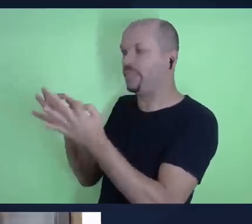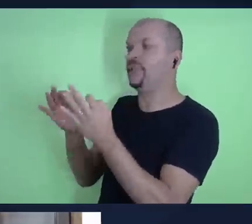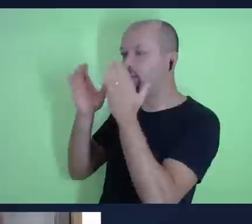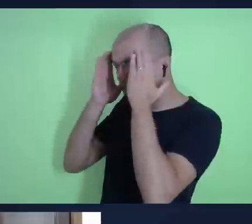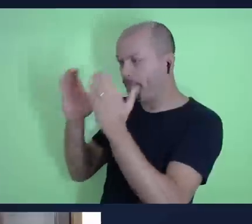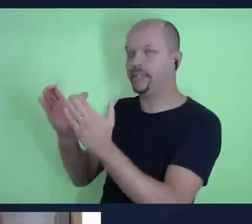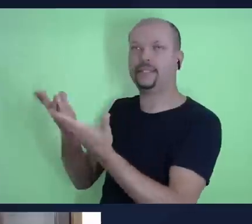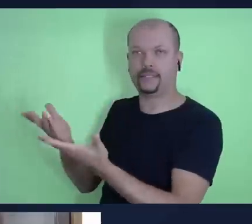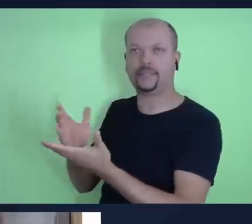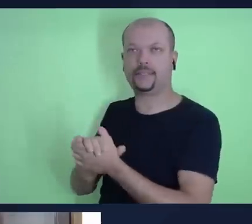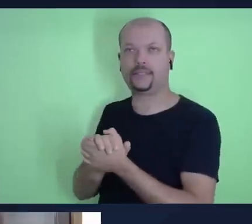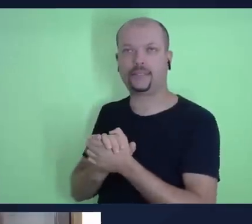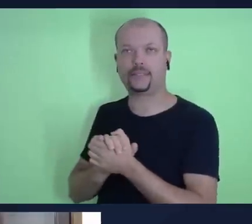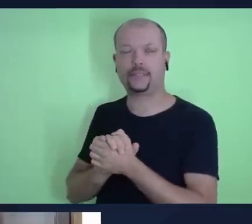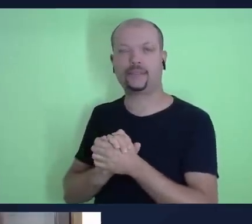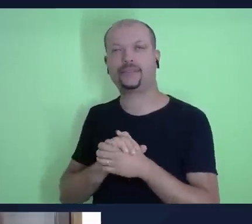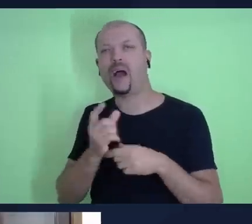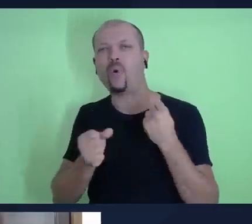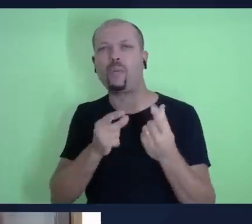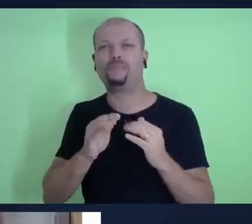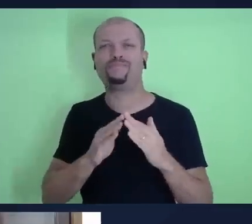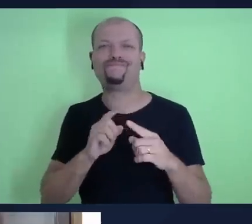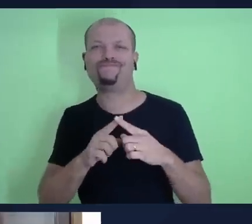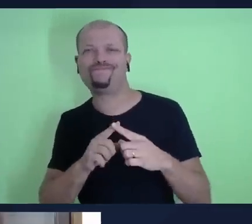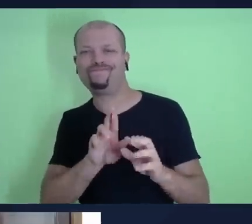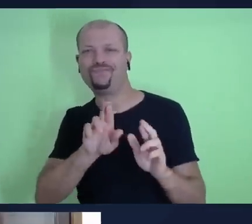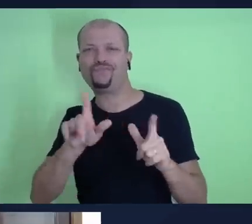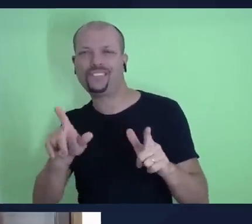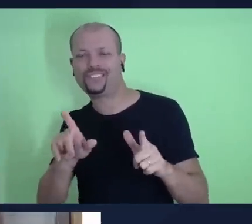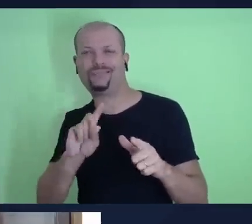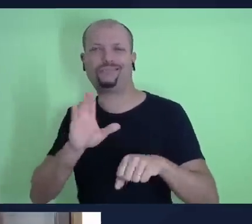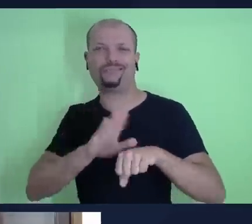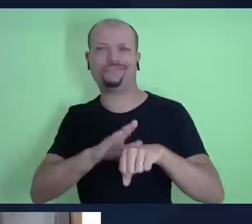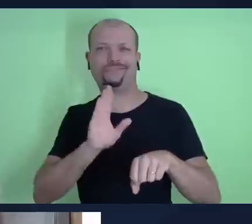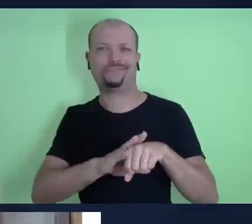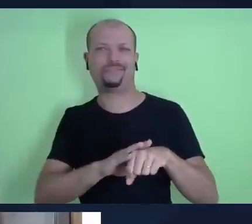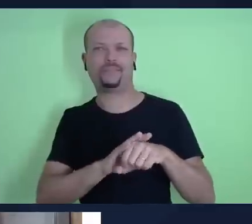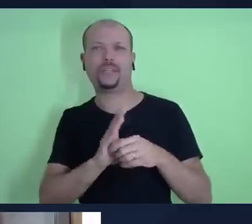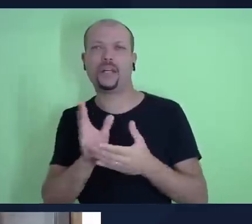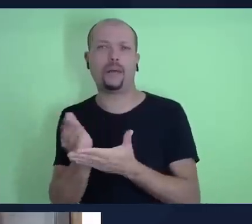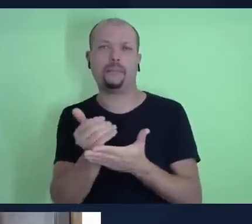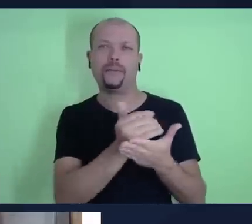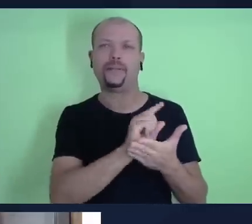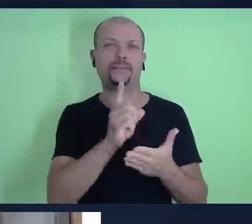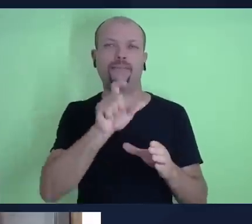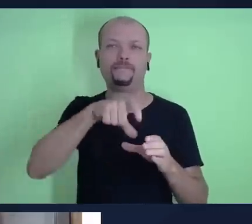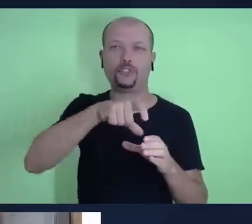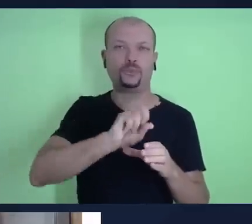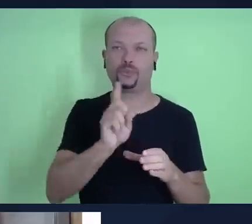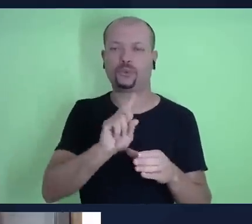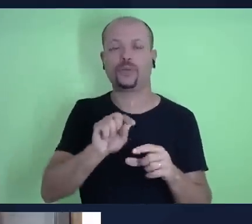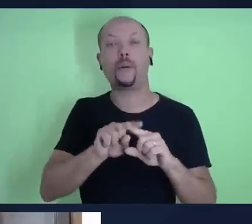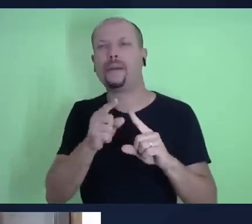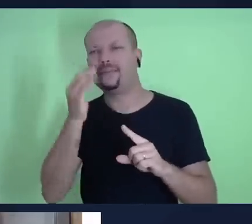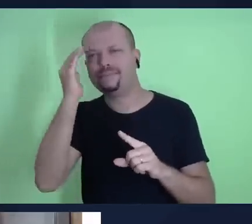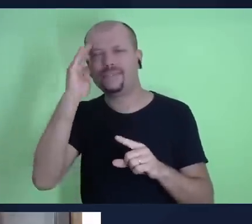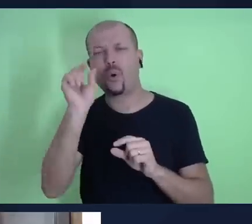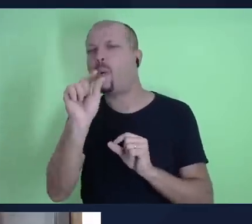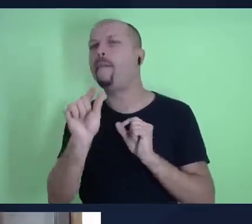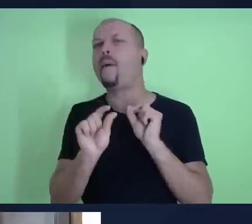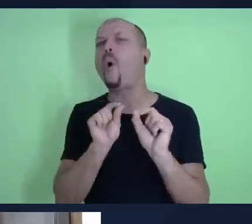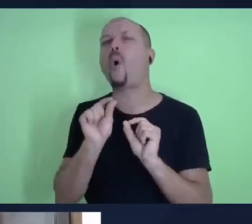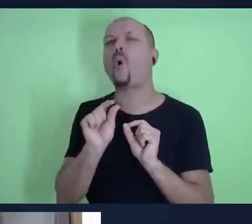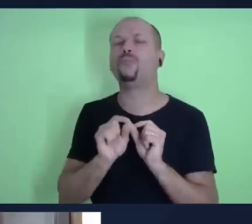entendem de forma diferente, não fazem, né? O recolhimento, etc. Mas vamos entender um pouco mais essa